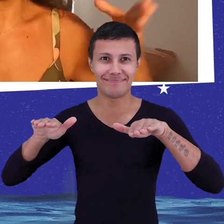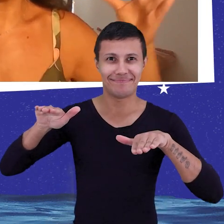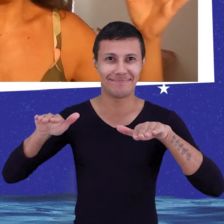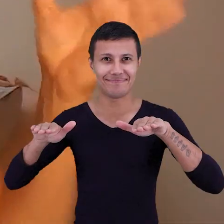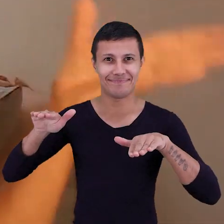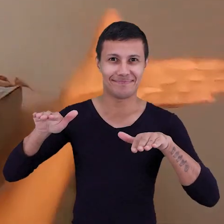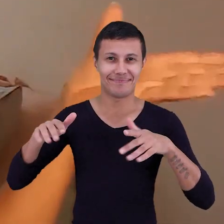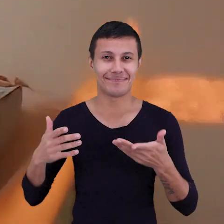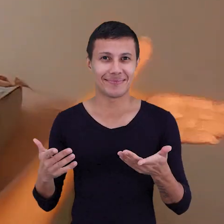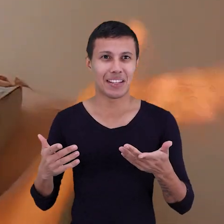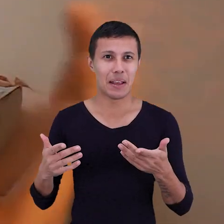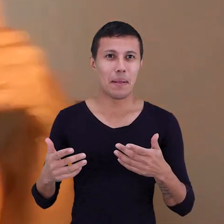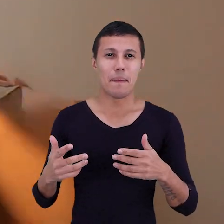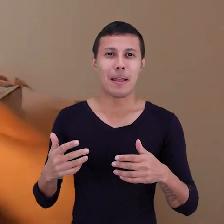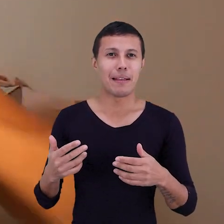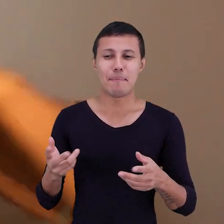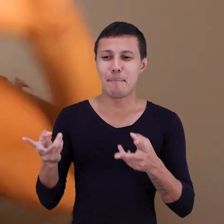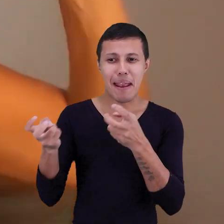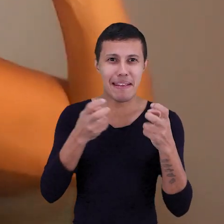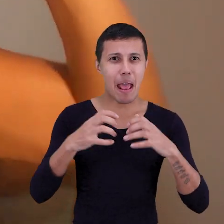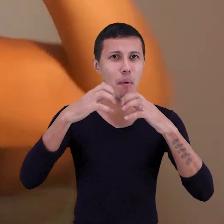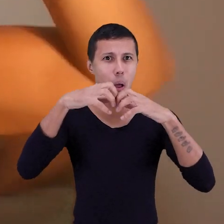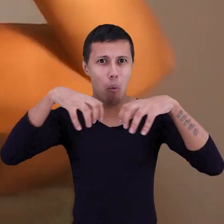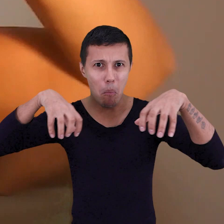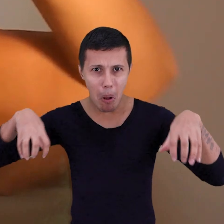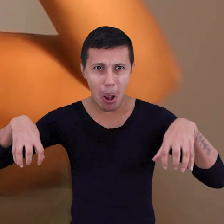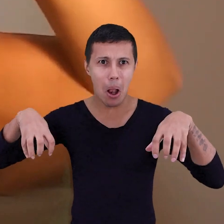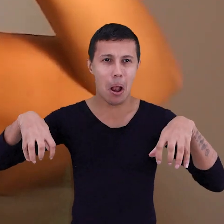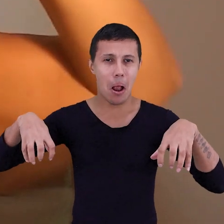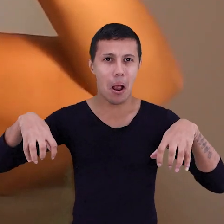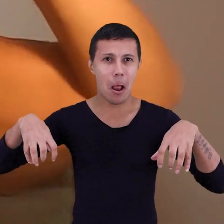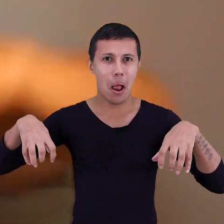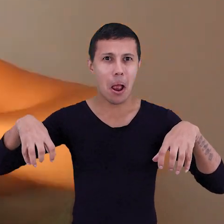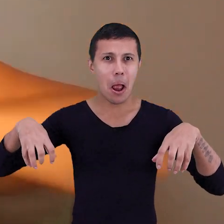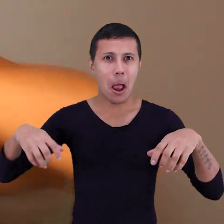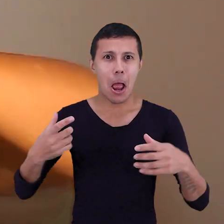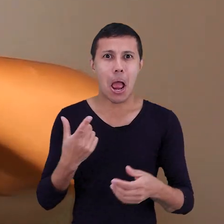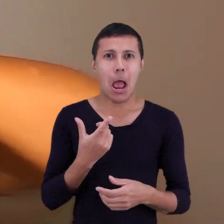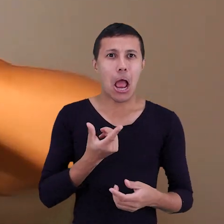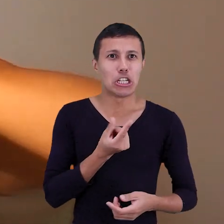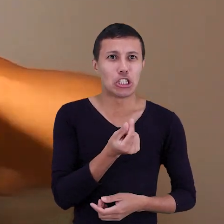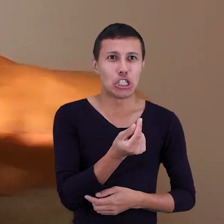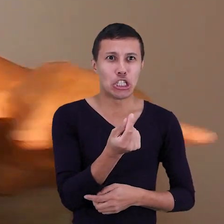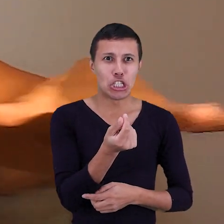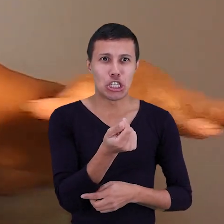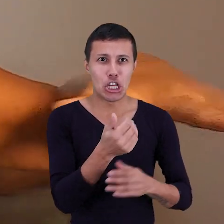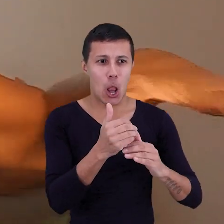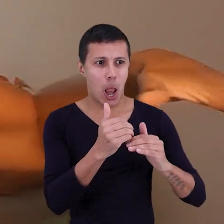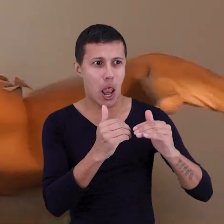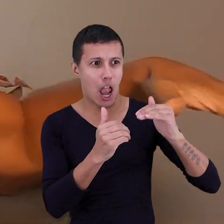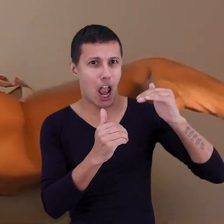gente está com muita polarização, né? Então, assim, uma concentração de renda muito alta em cima, uma